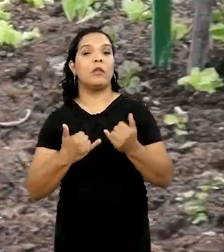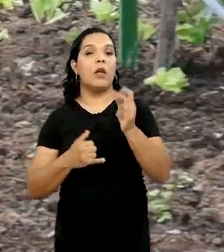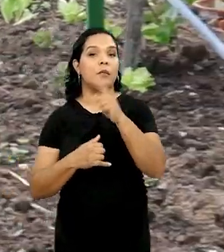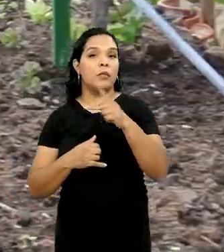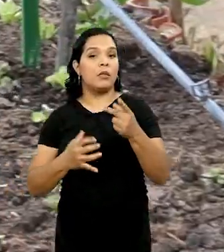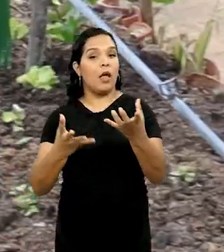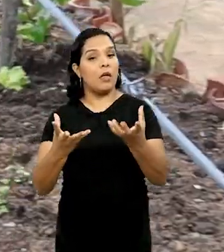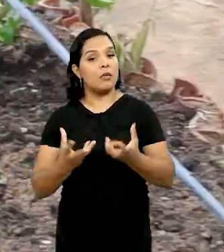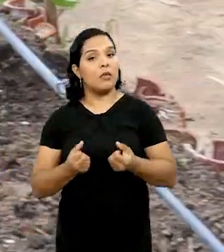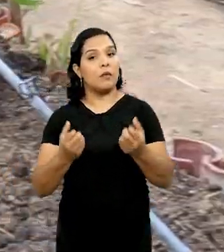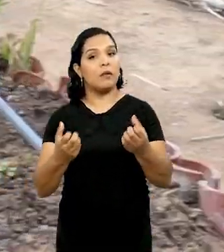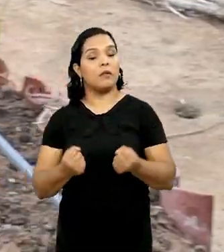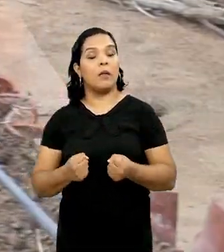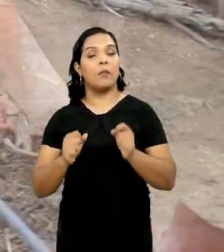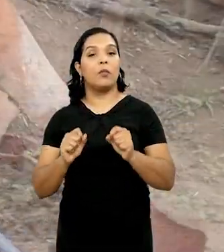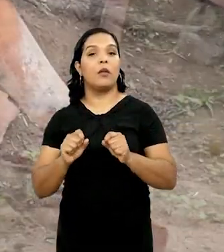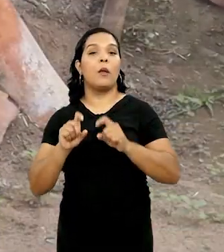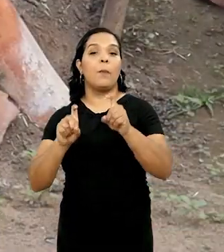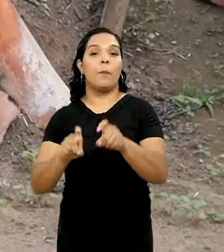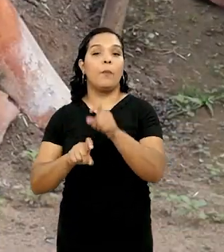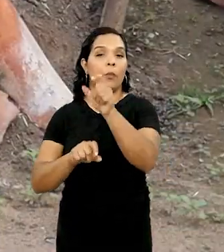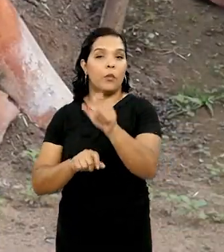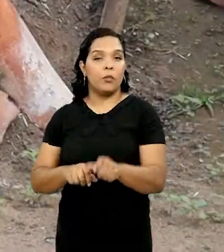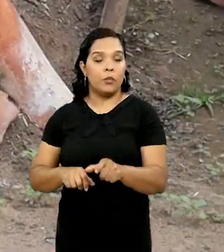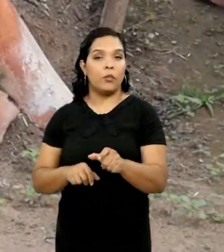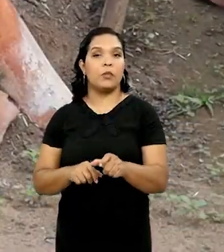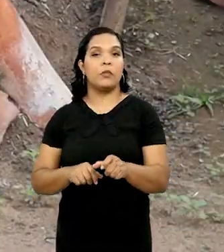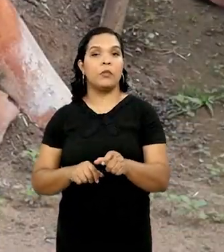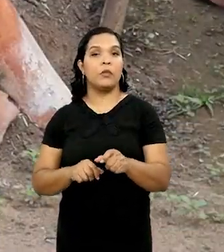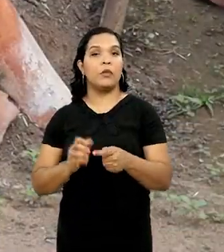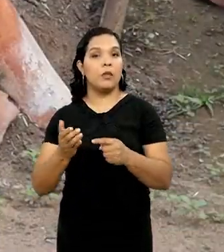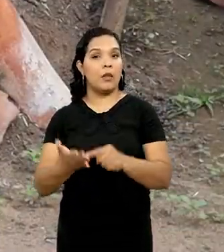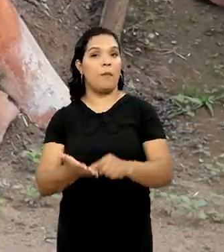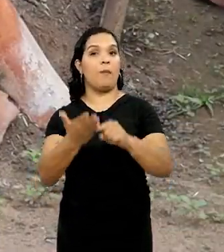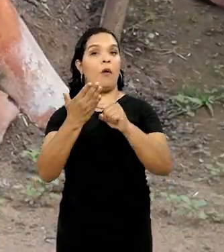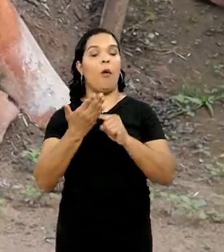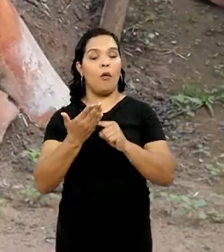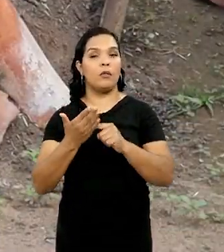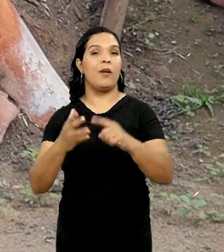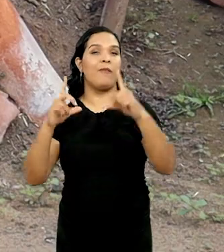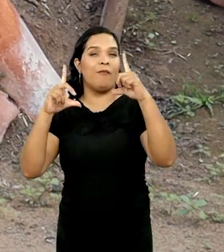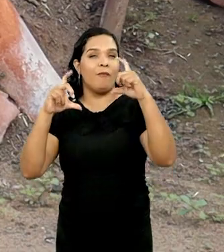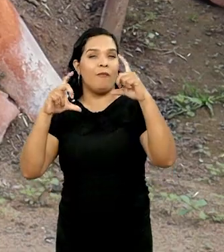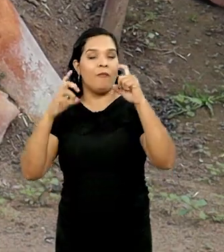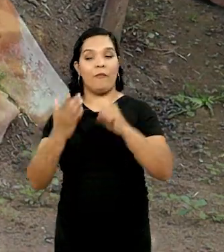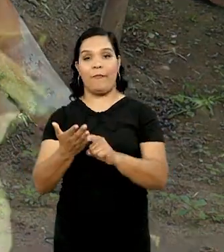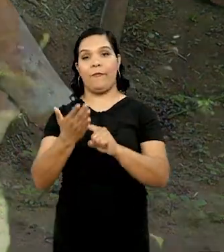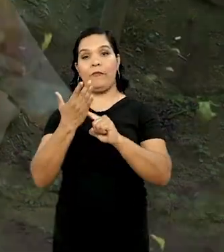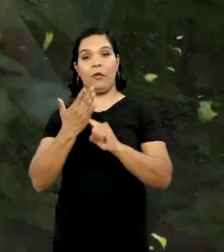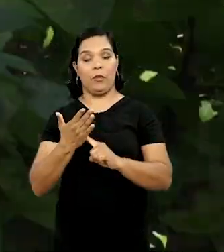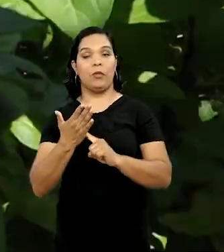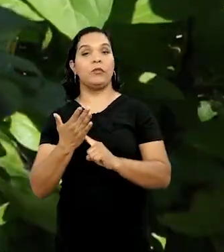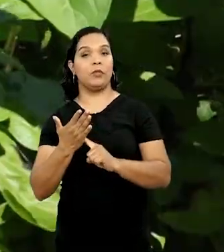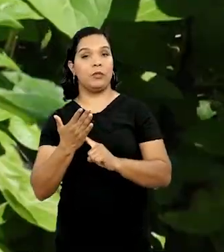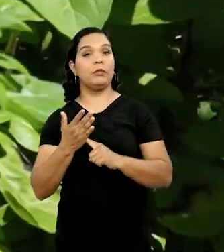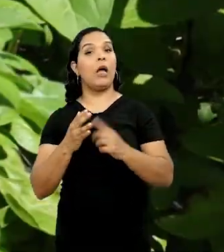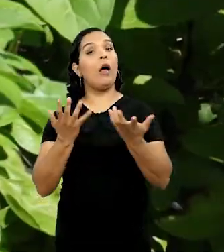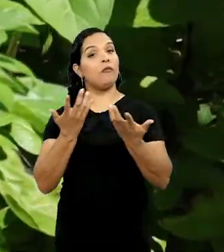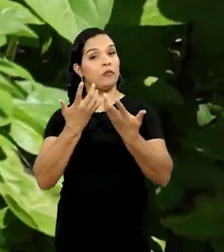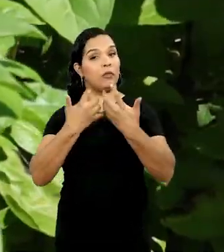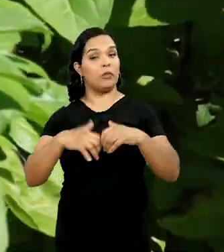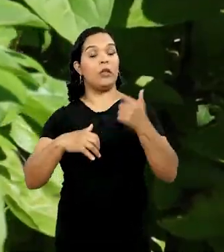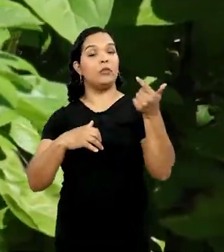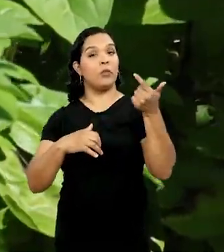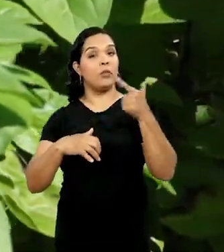Felizada recebe todo dia, de produtores, que mostram, mandam fotos, que está